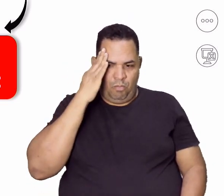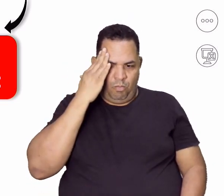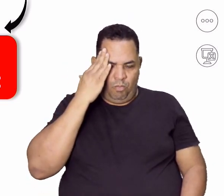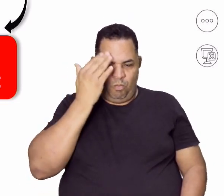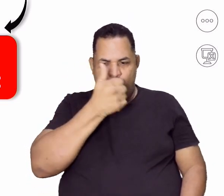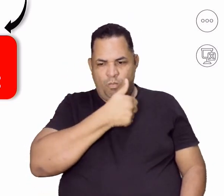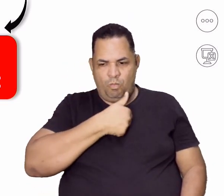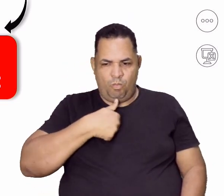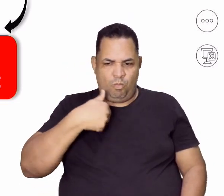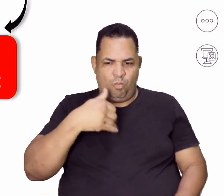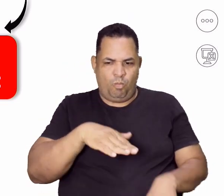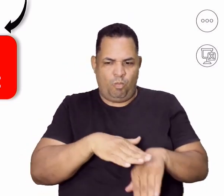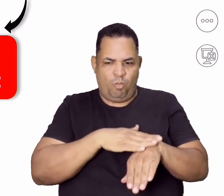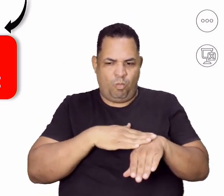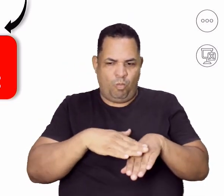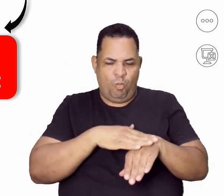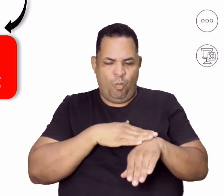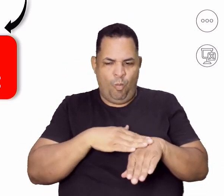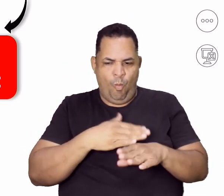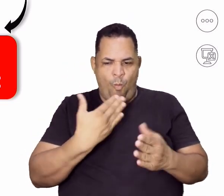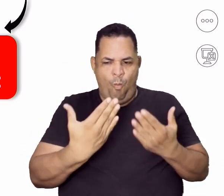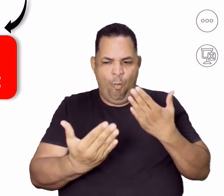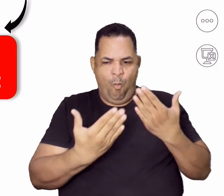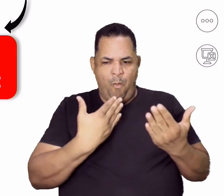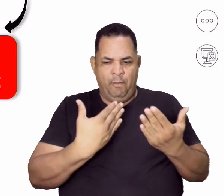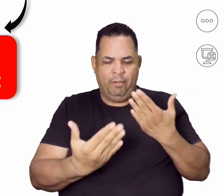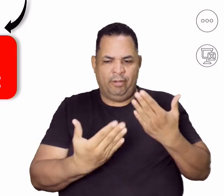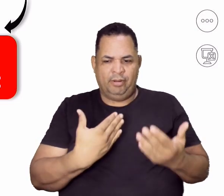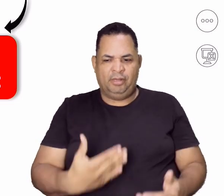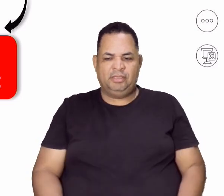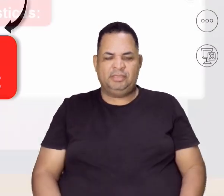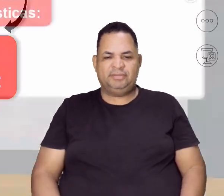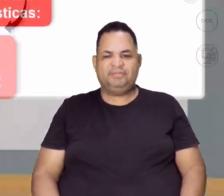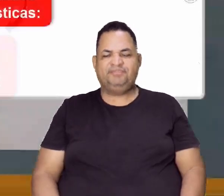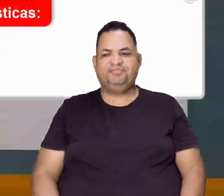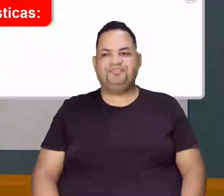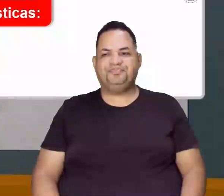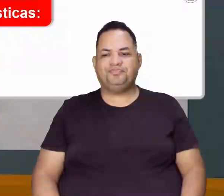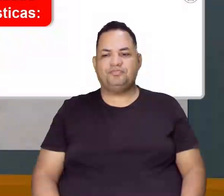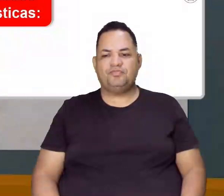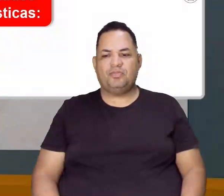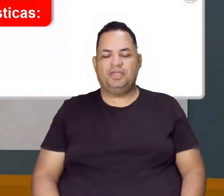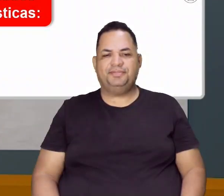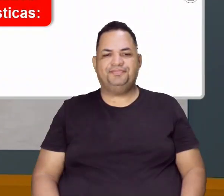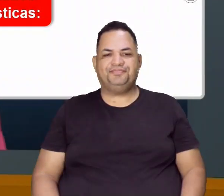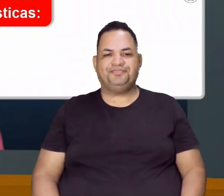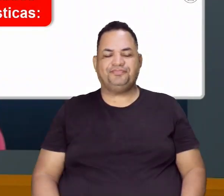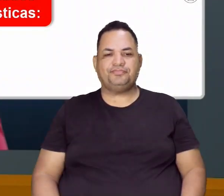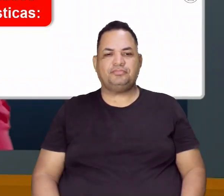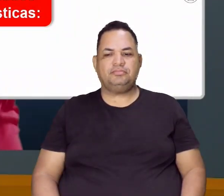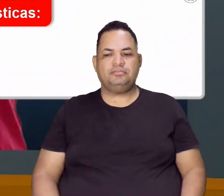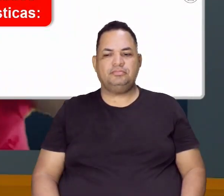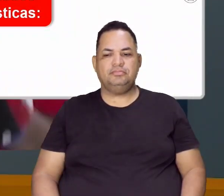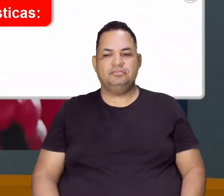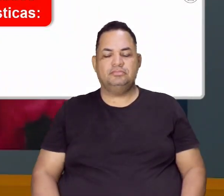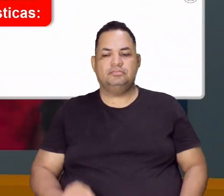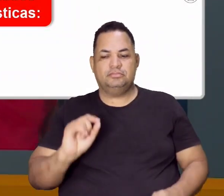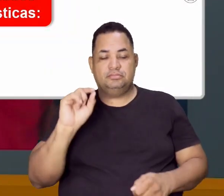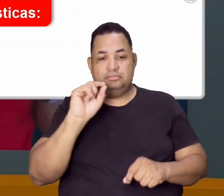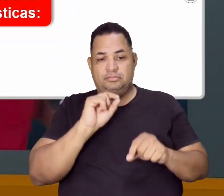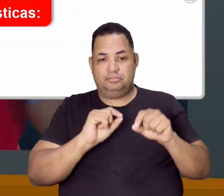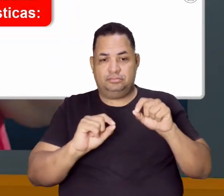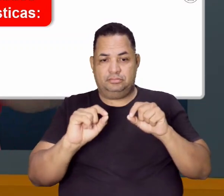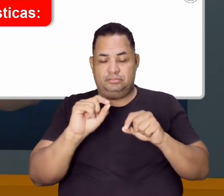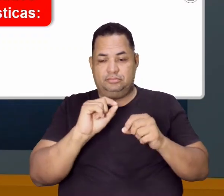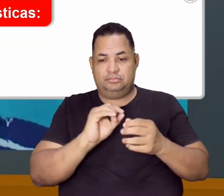pouquinho de pertinho. Vem aqui comigo. Olha só. Então, sobre essas atitudes drásticas aí que o ser